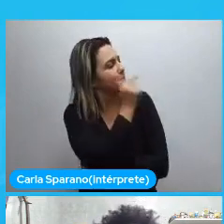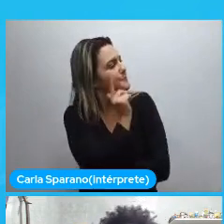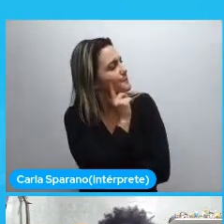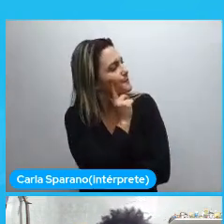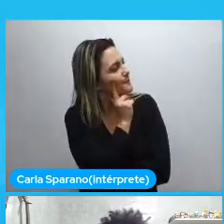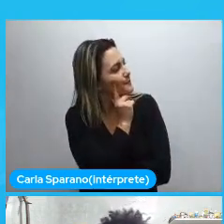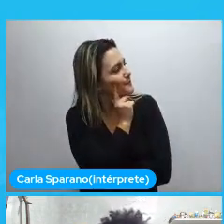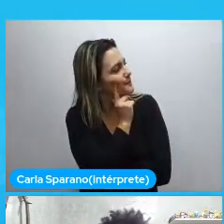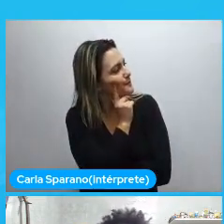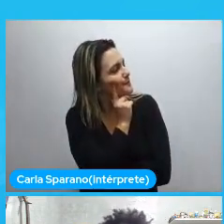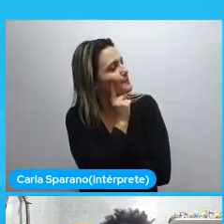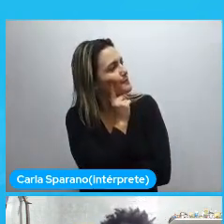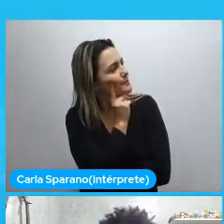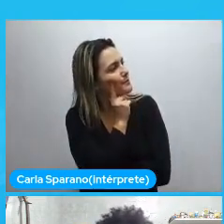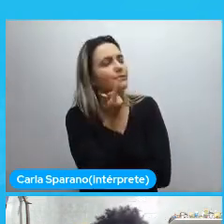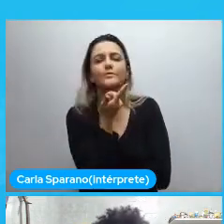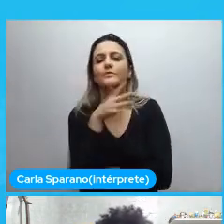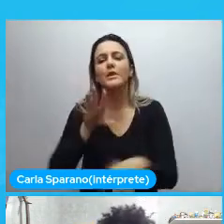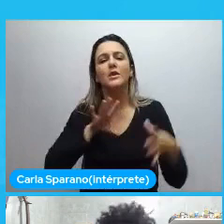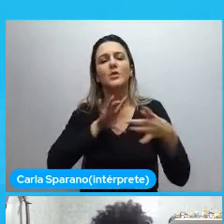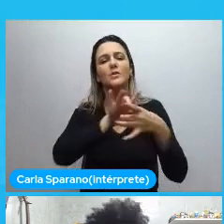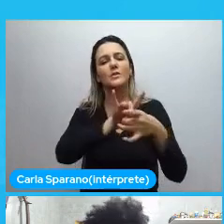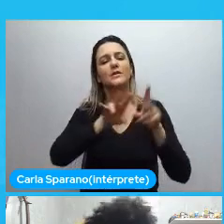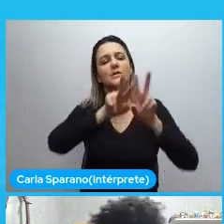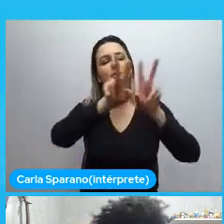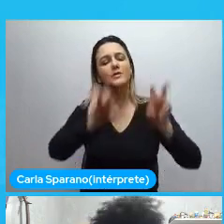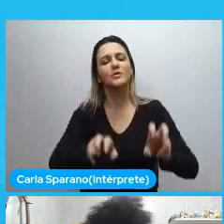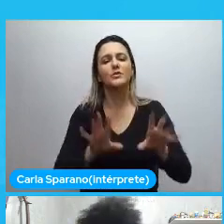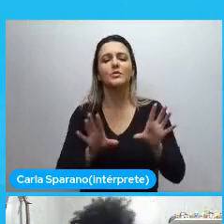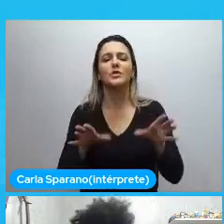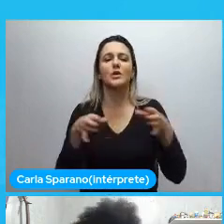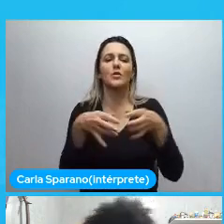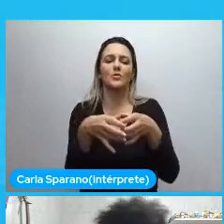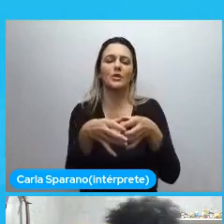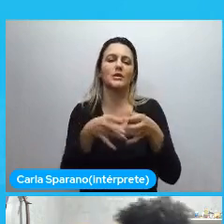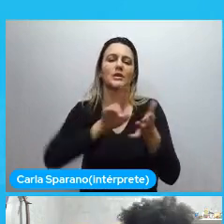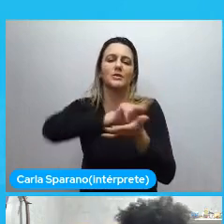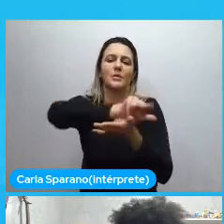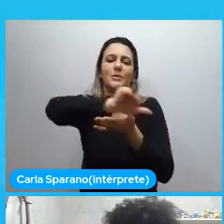E conectar com o que eu queria dizer em relação à comunidade e várias outras coisas.